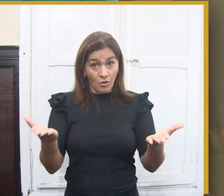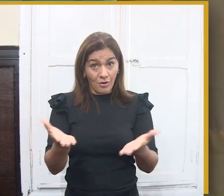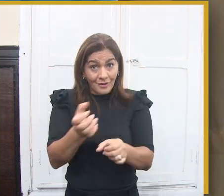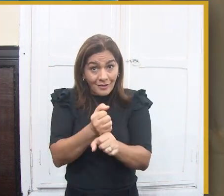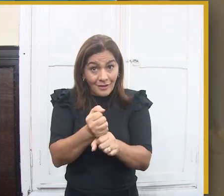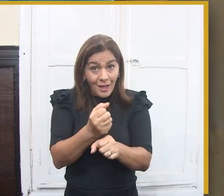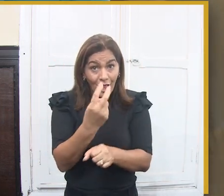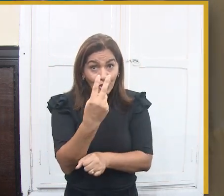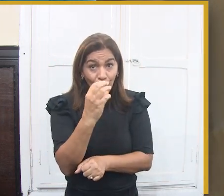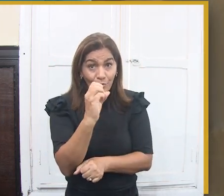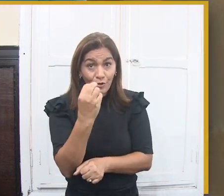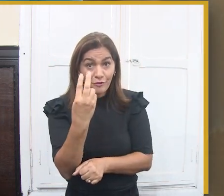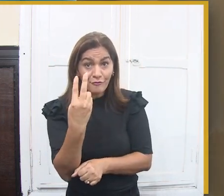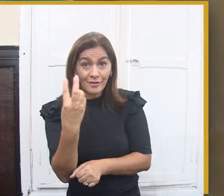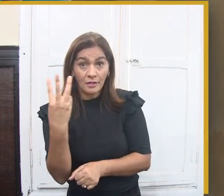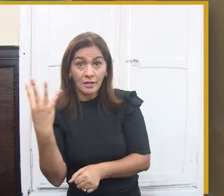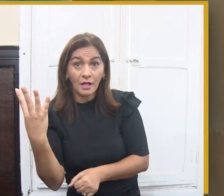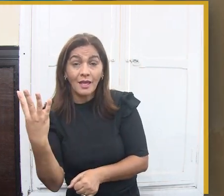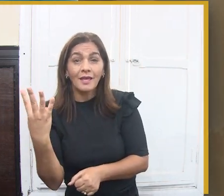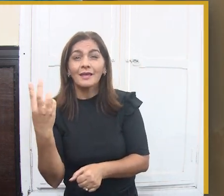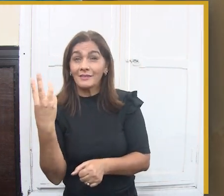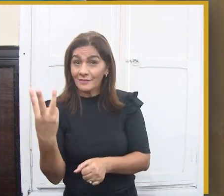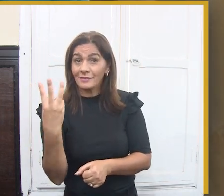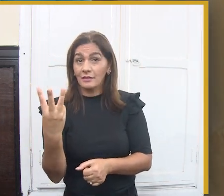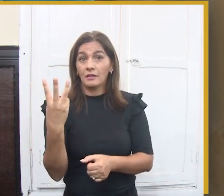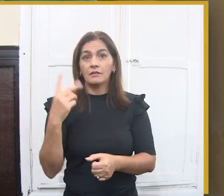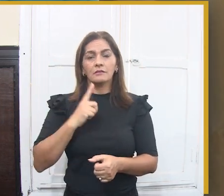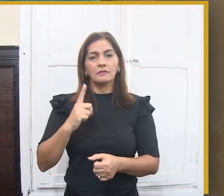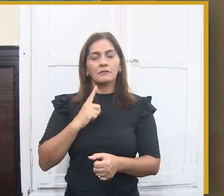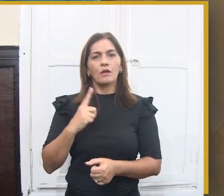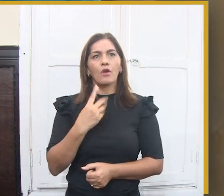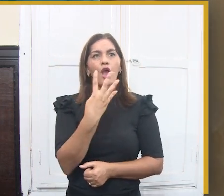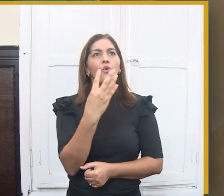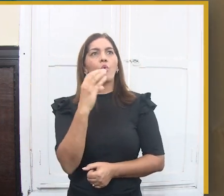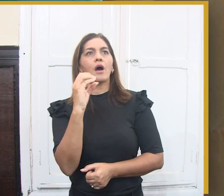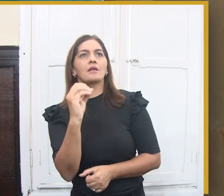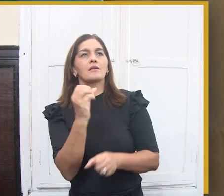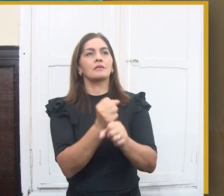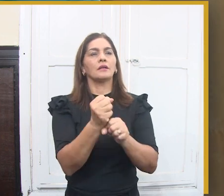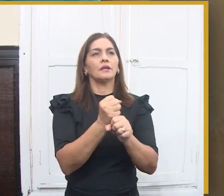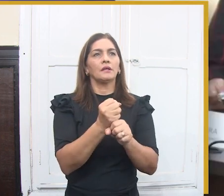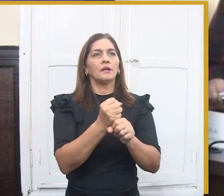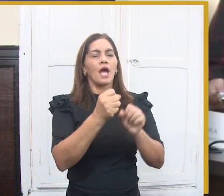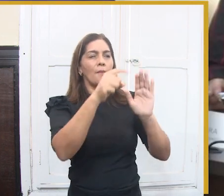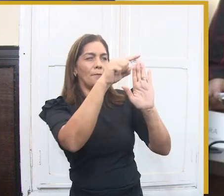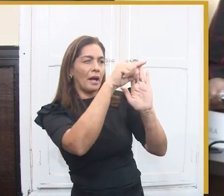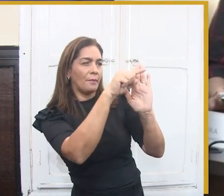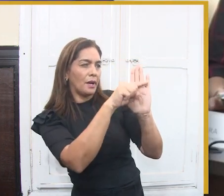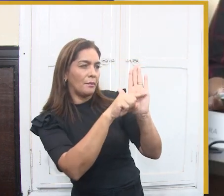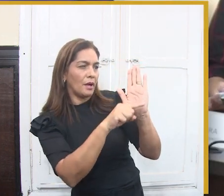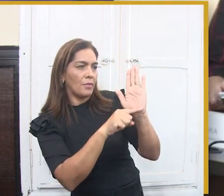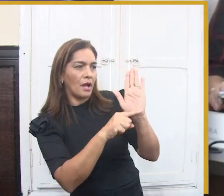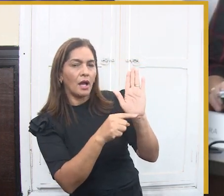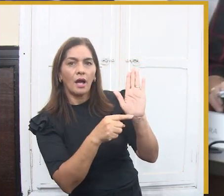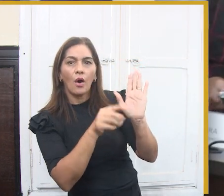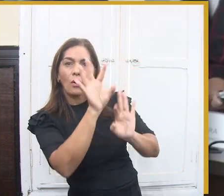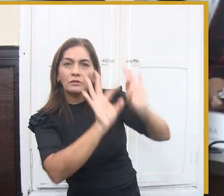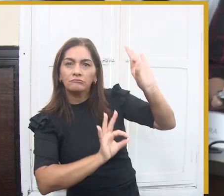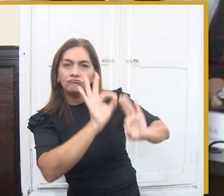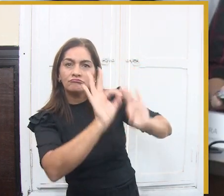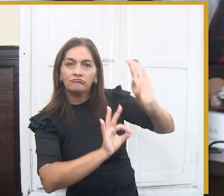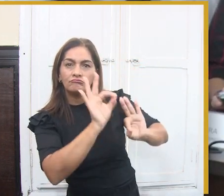os turistas e todos os excursionistas que estão no Parque do Morro, mas que estamos lá, por exemplo, durante seus 31 dias de festa.